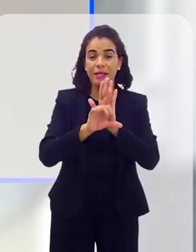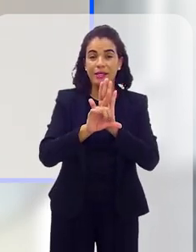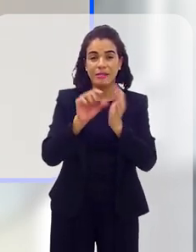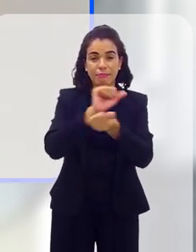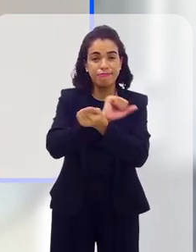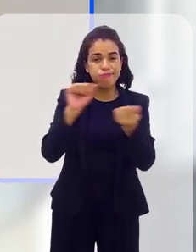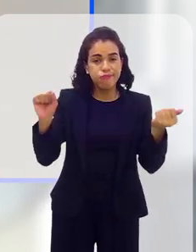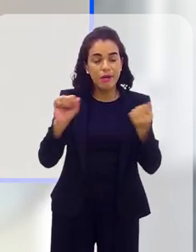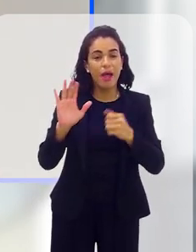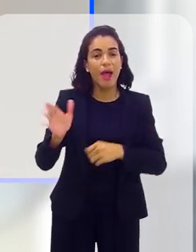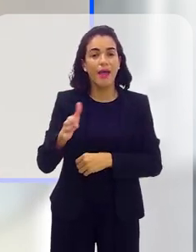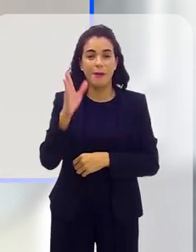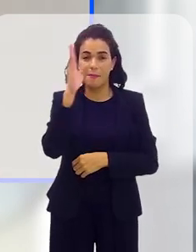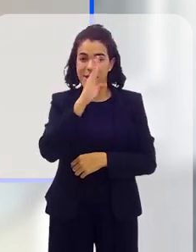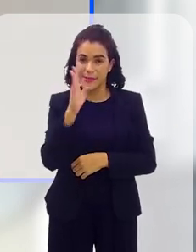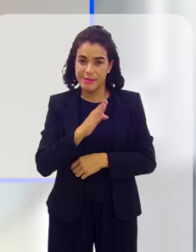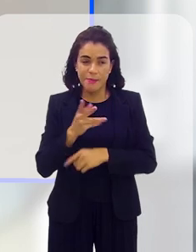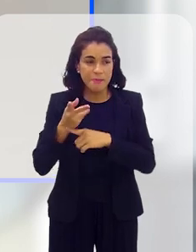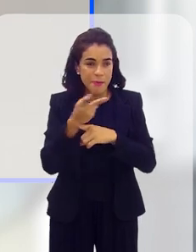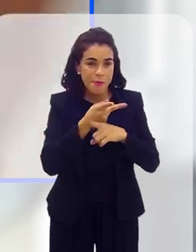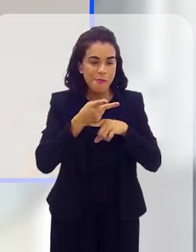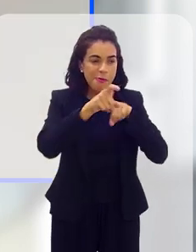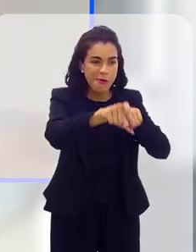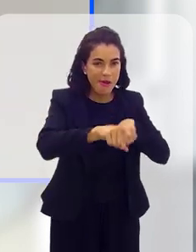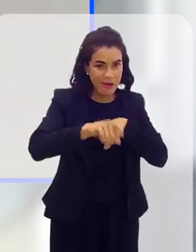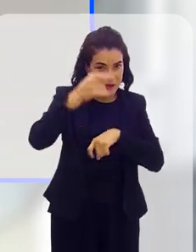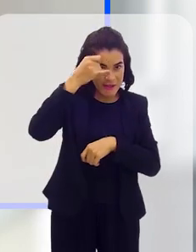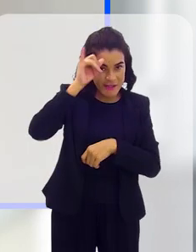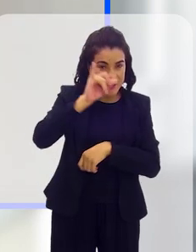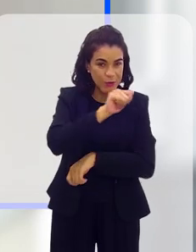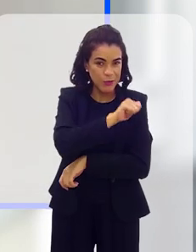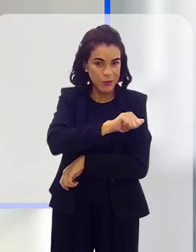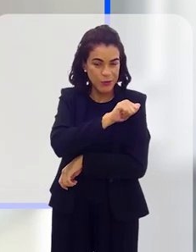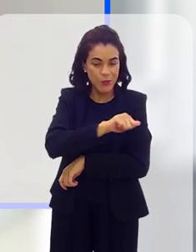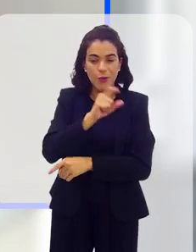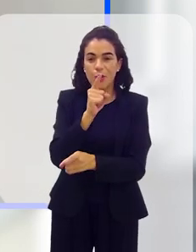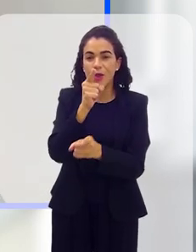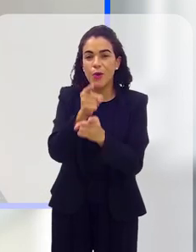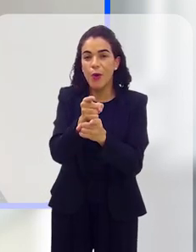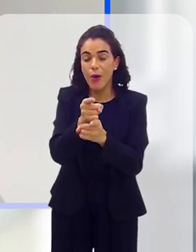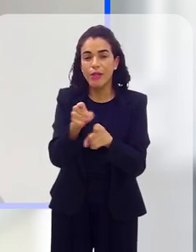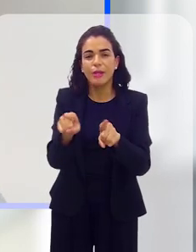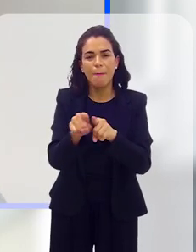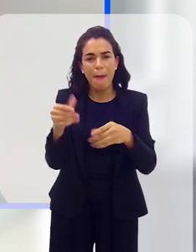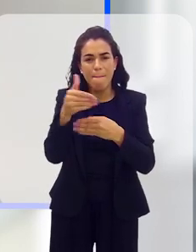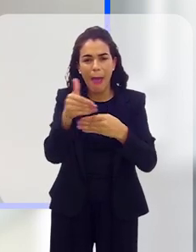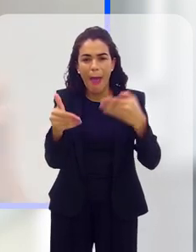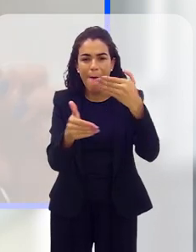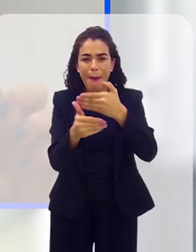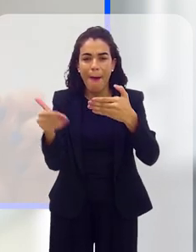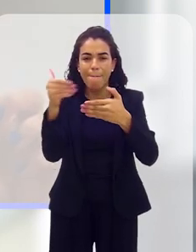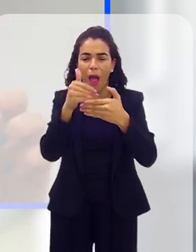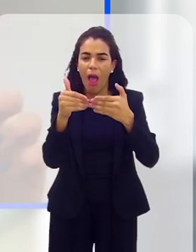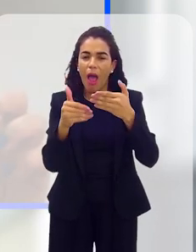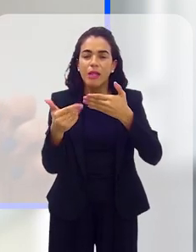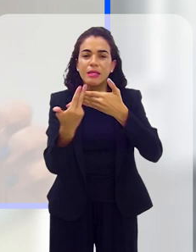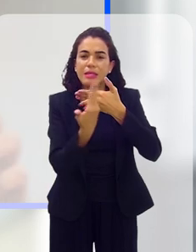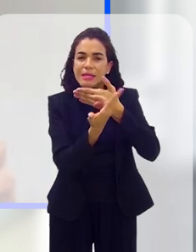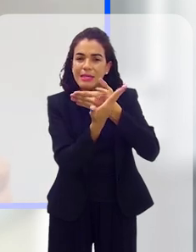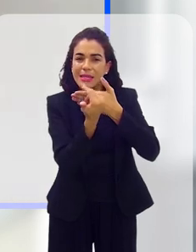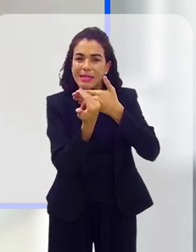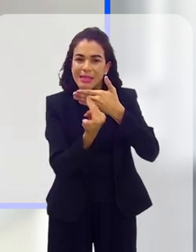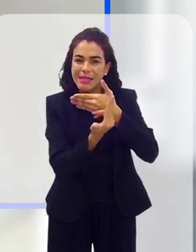Brasil ainda, ele vai a uma fazenda aqui no Rio de Janeiro, onde ele encontra, inclusive, tijolos com